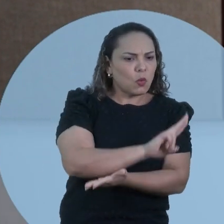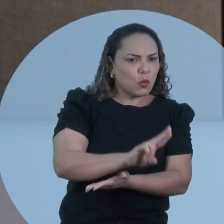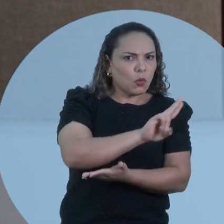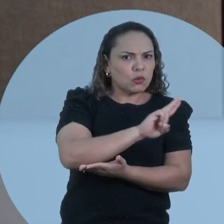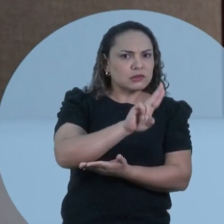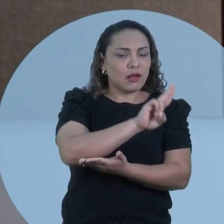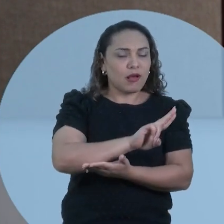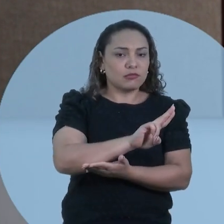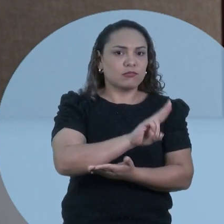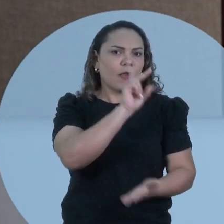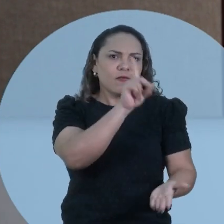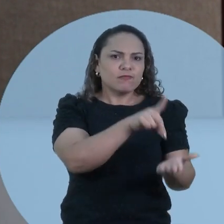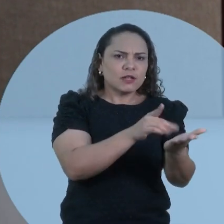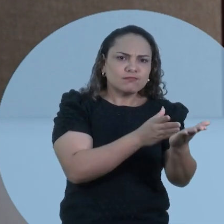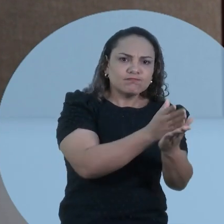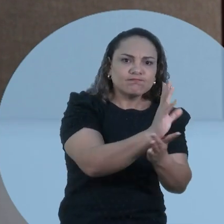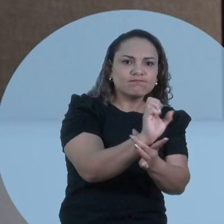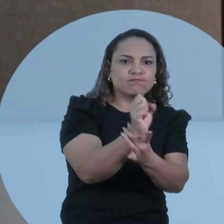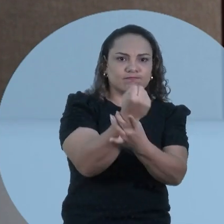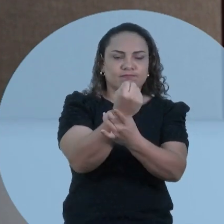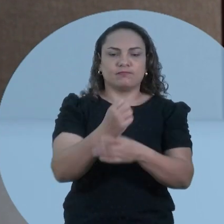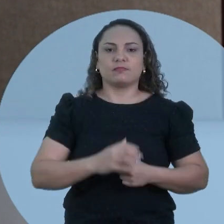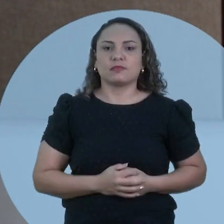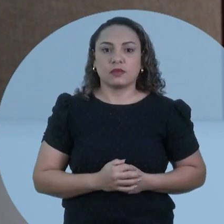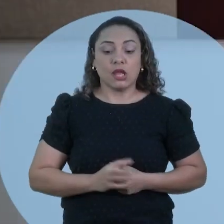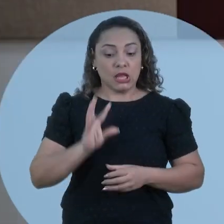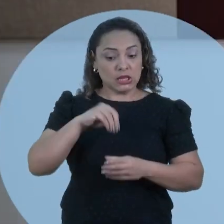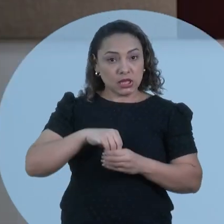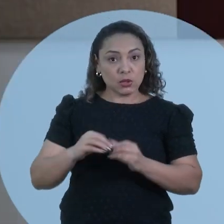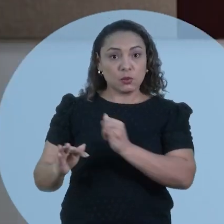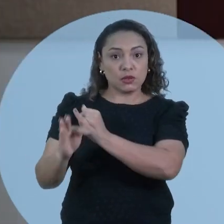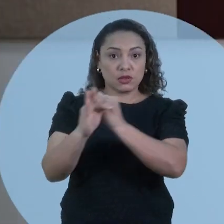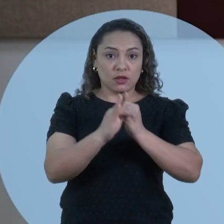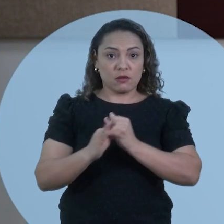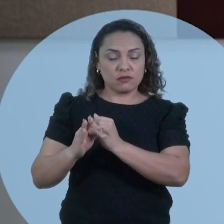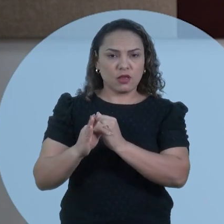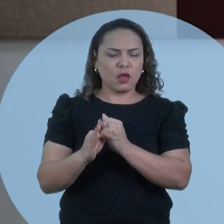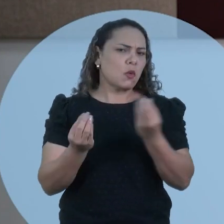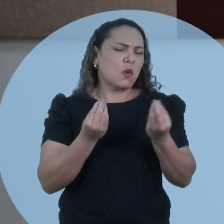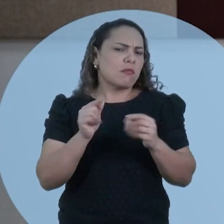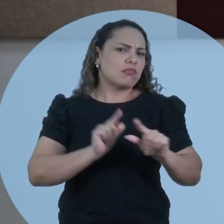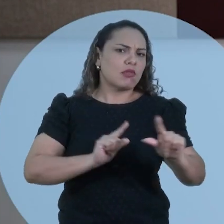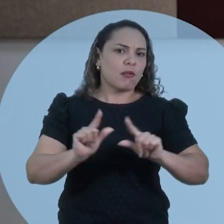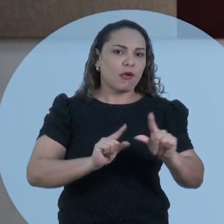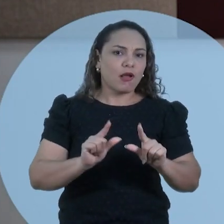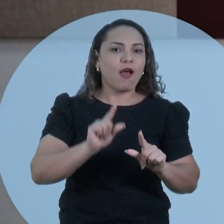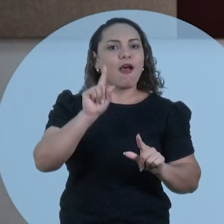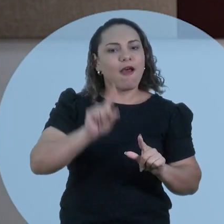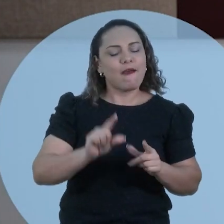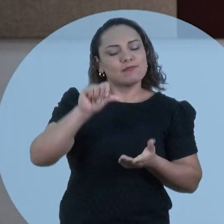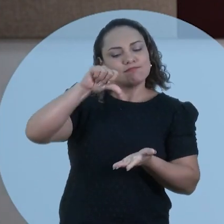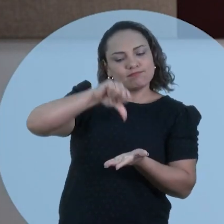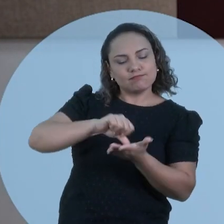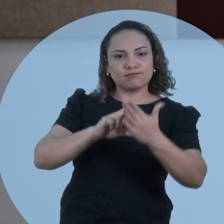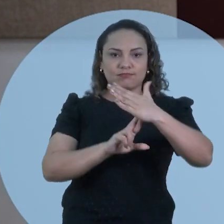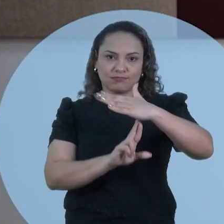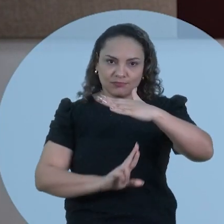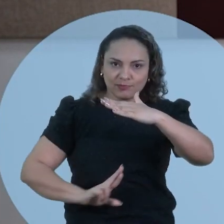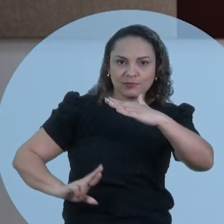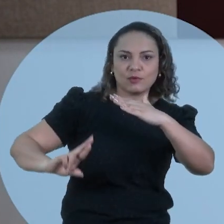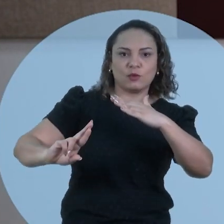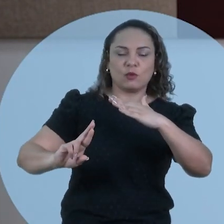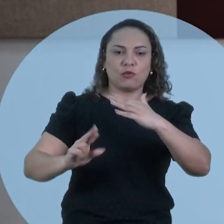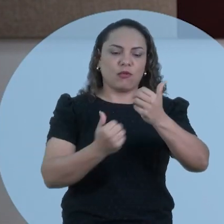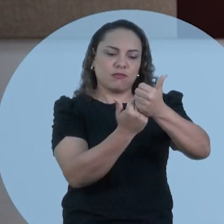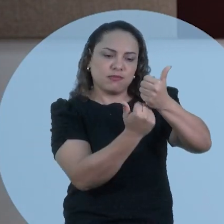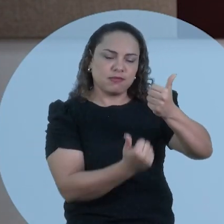estão sendo utilizados de forma eficaz e eficiente. No IFCE, esses trabalhos são desenvolvidos na sede